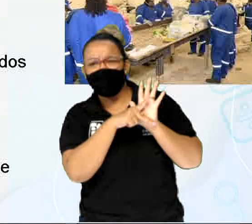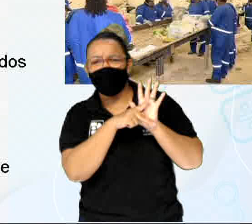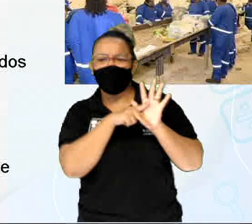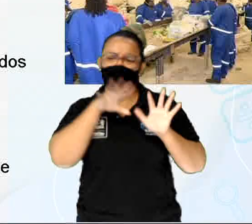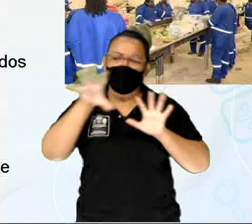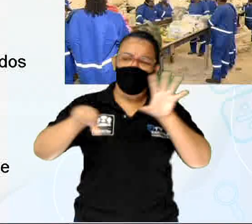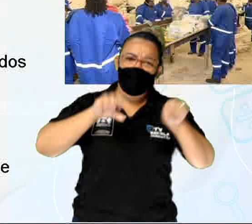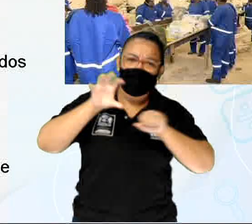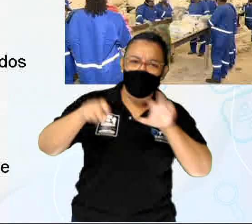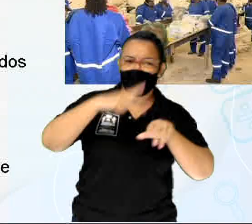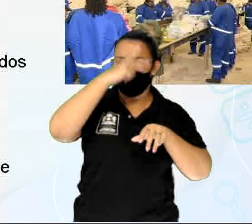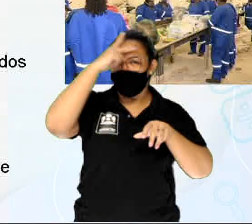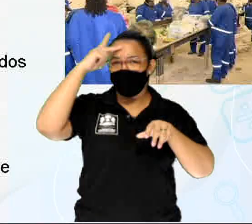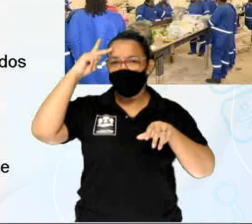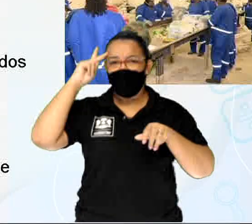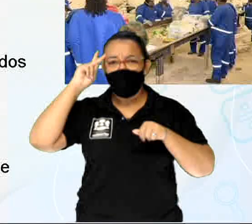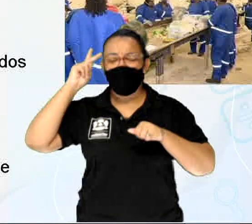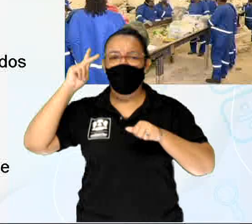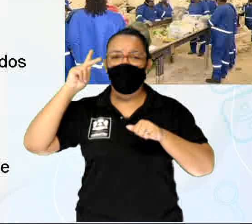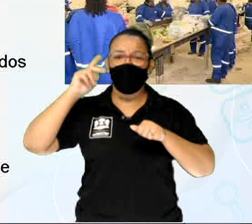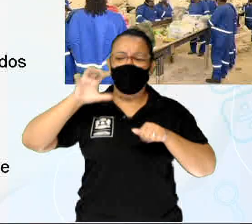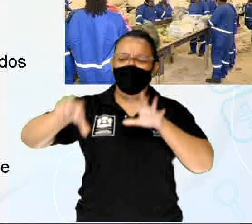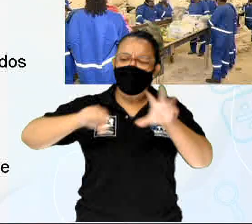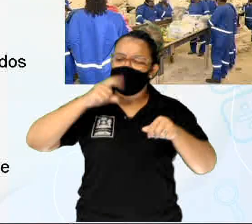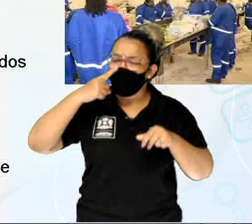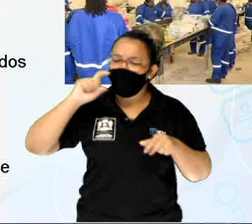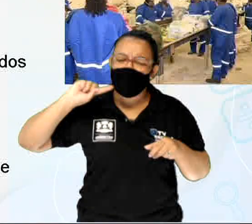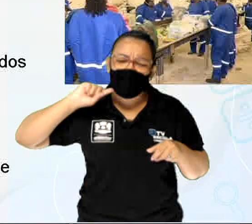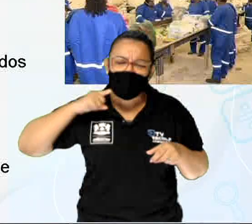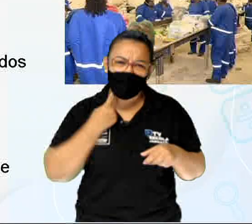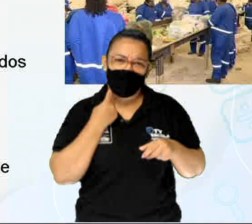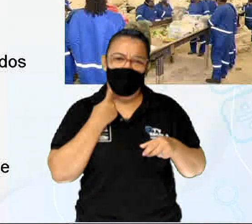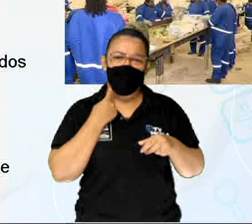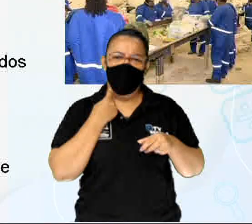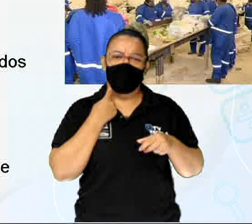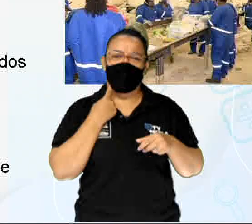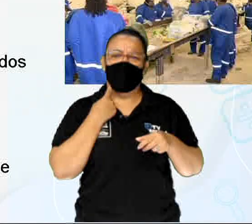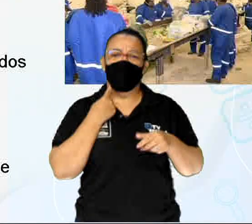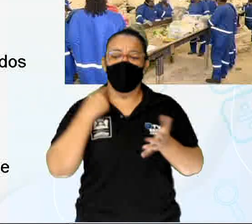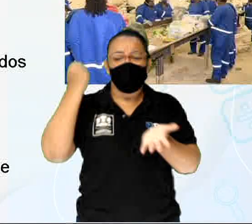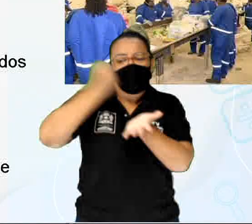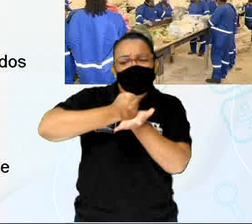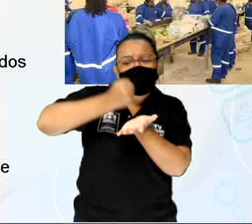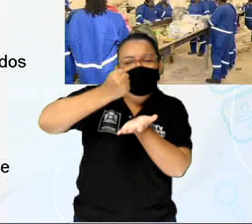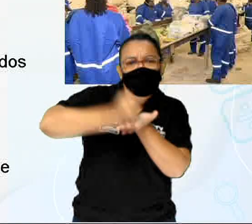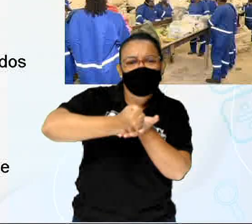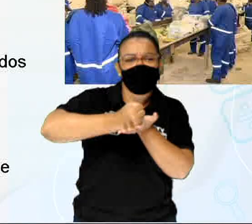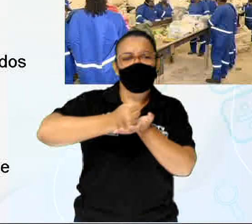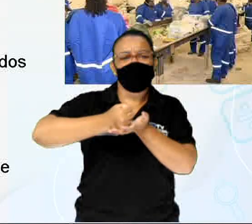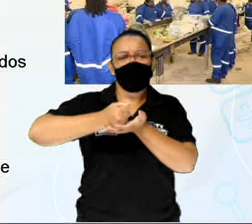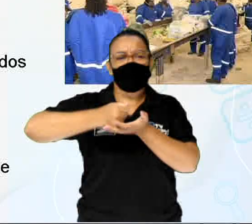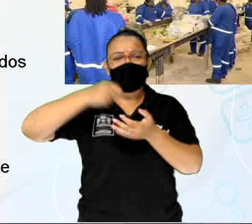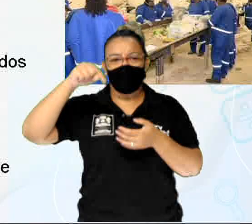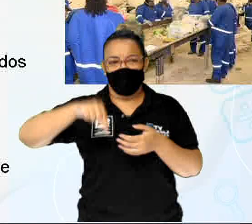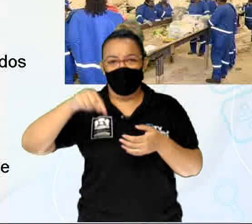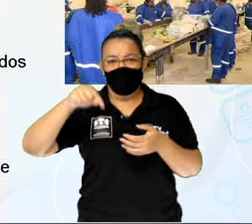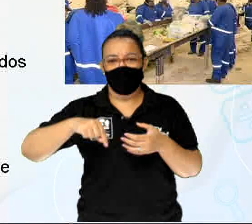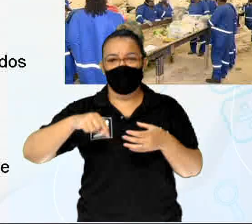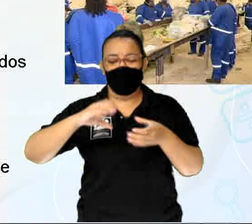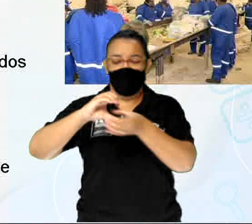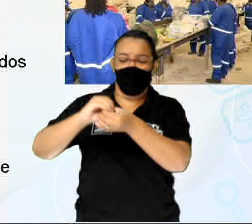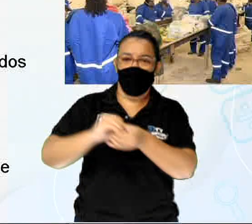esses catadores que estavam de uma forma não oficializada e colocaram eles em